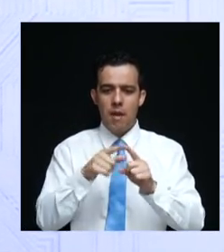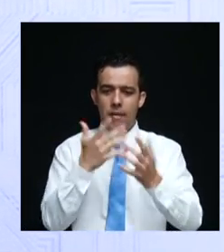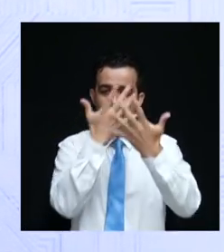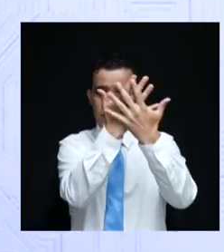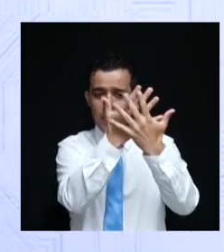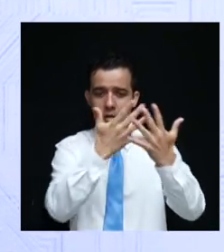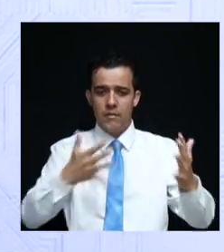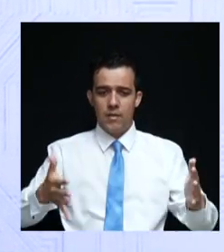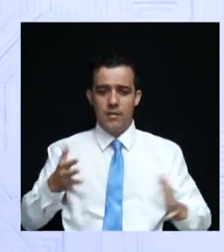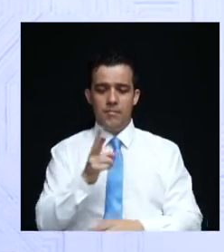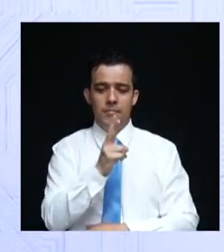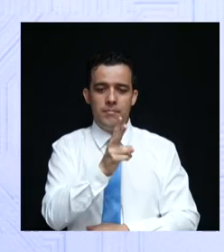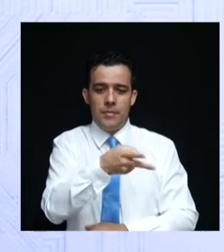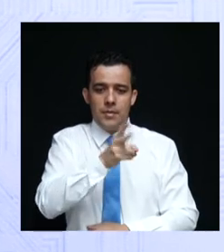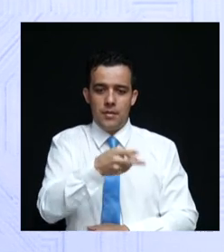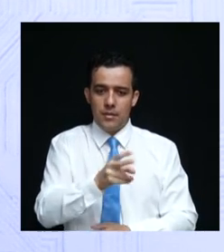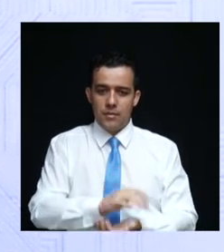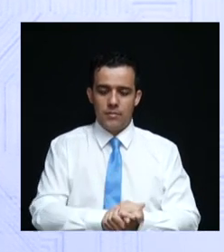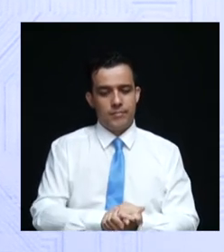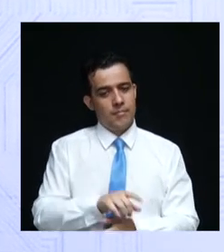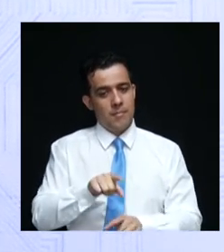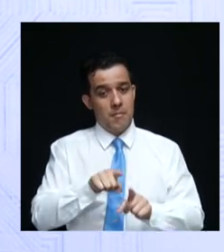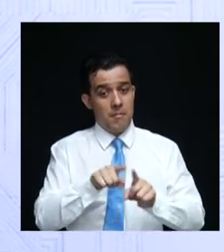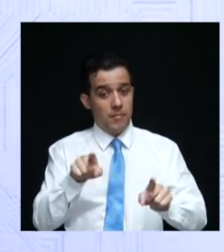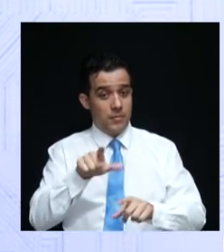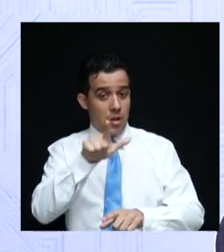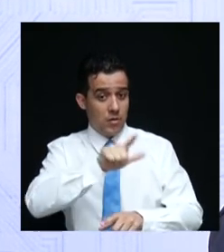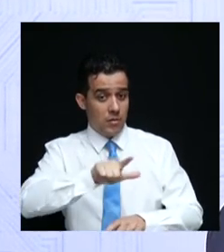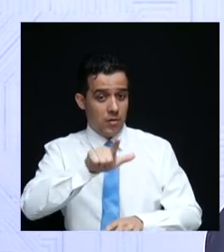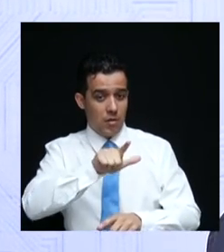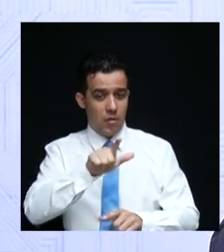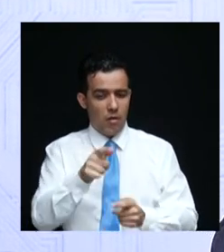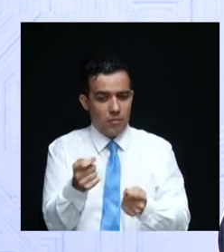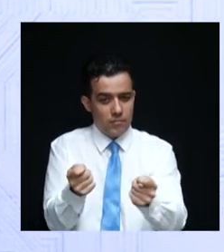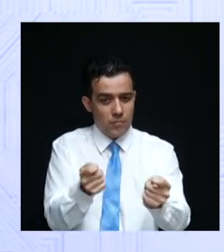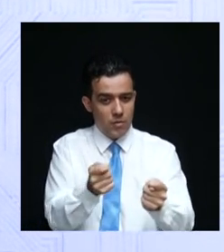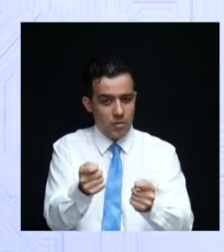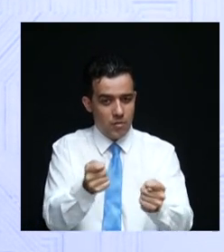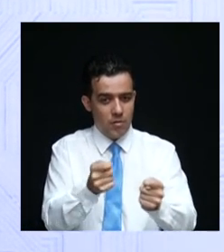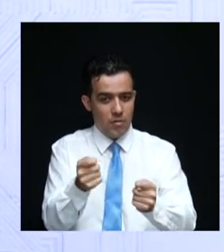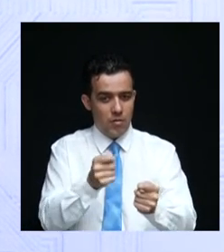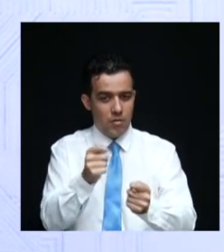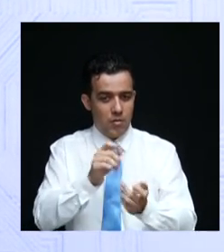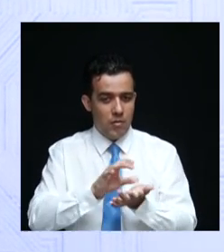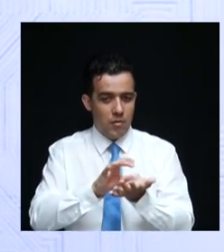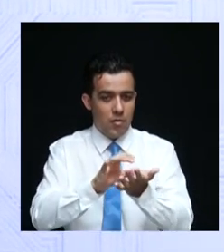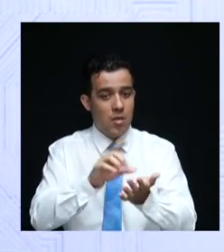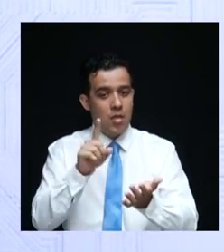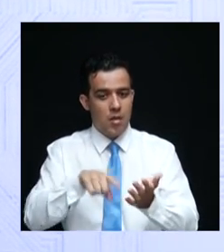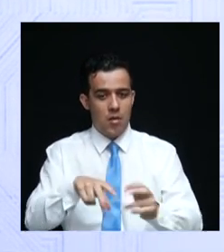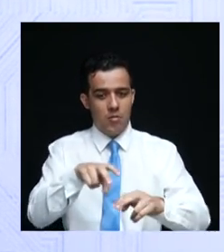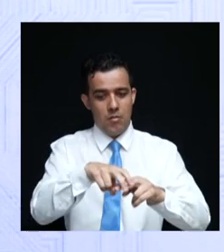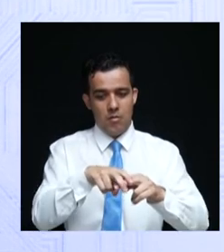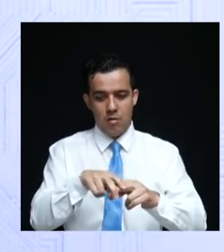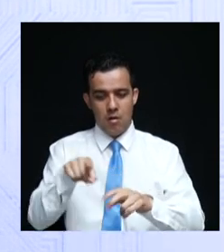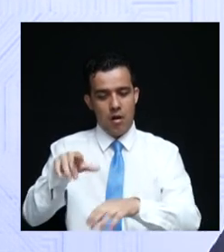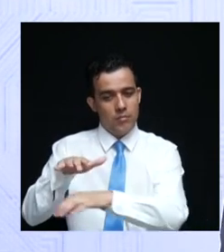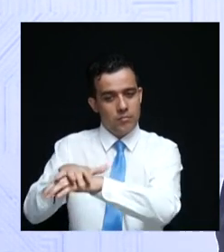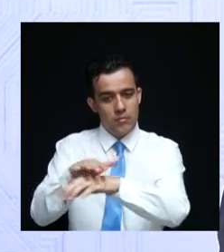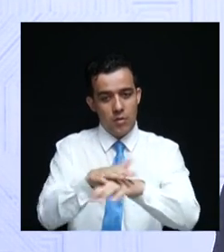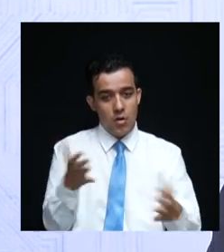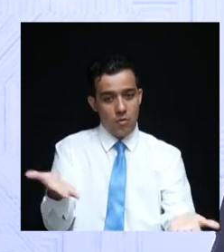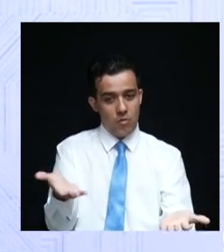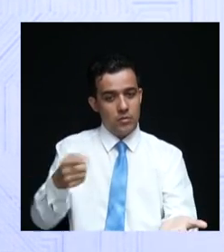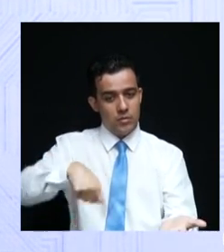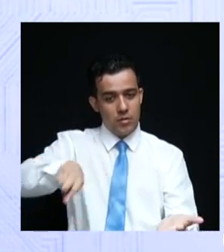existem, mantê-los. Mas, lógico, controlando as finanças dele, não por essas organizações que estão aí. No